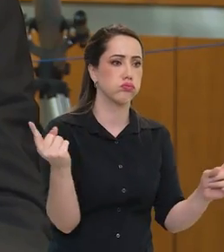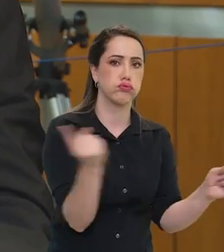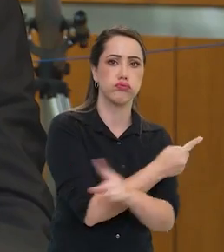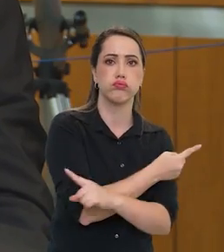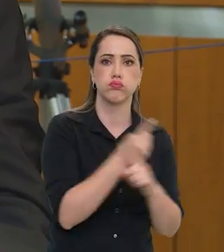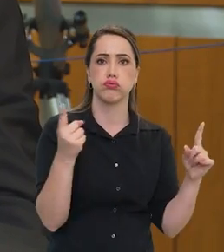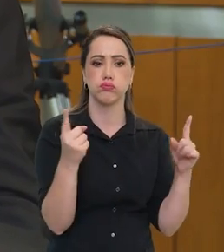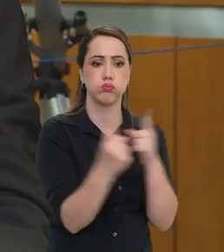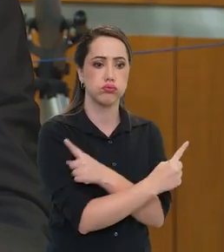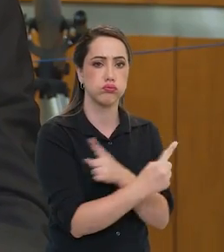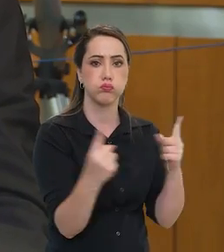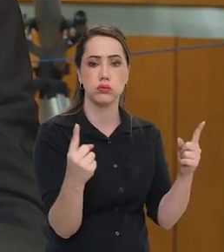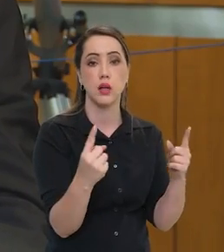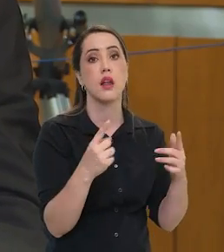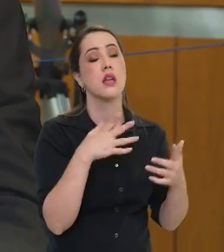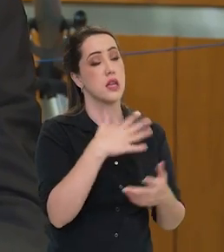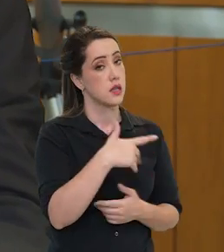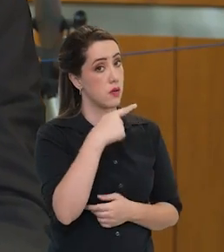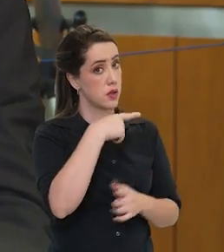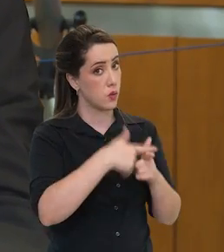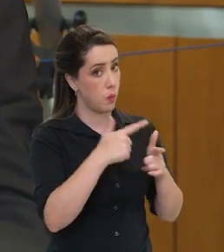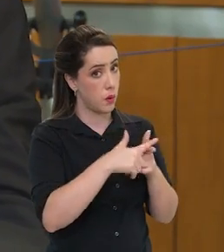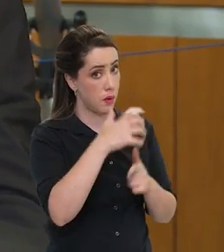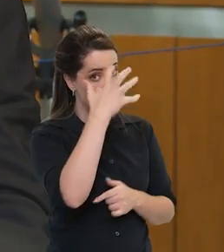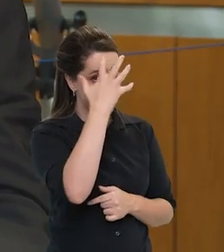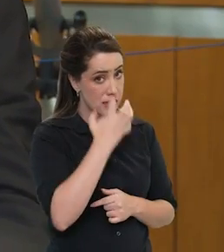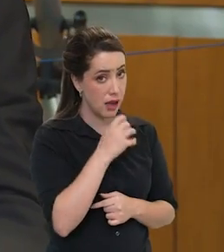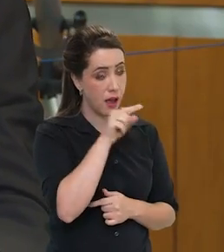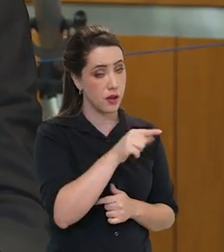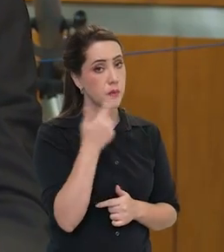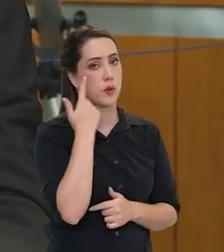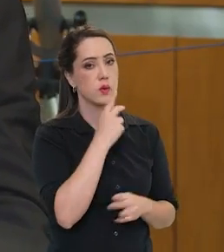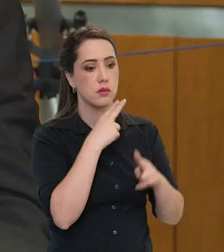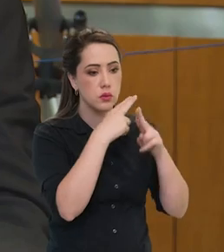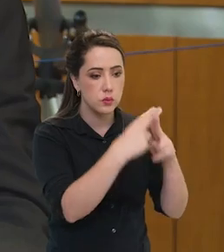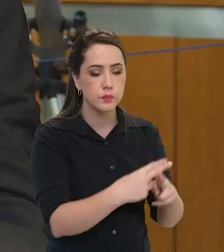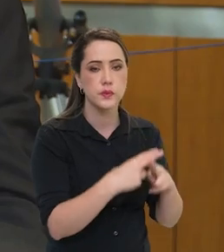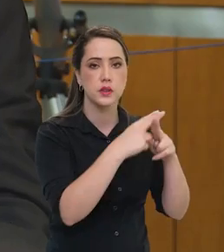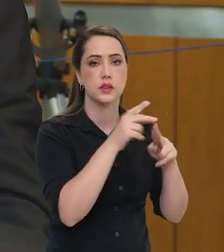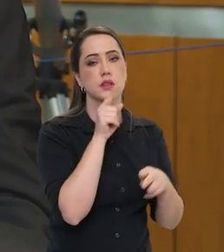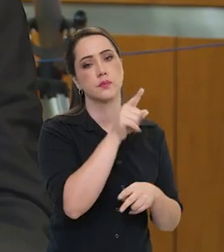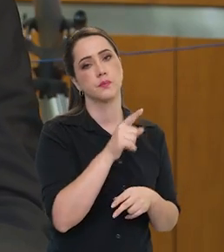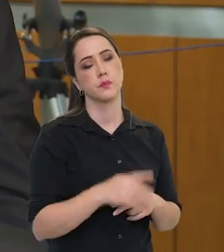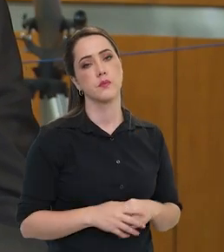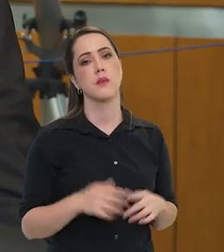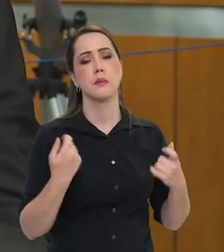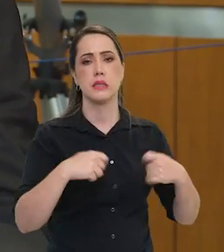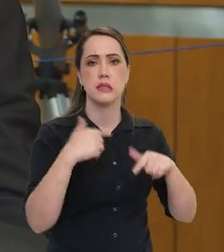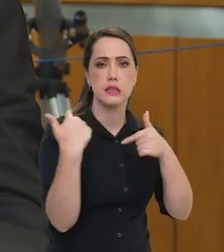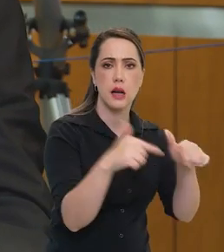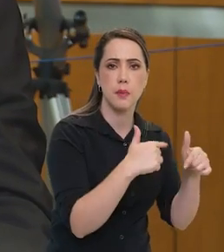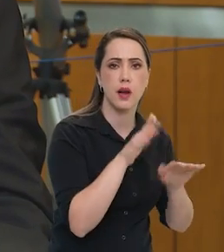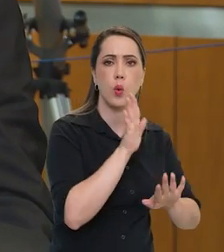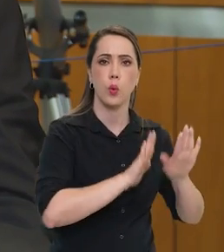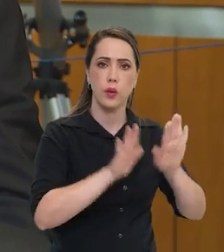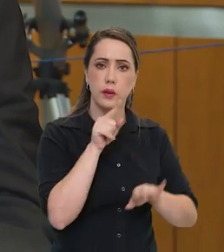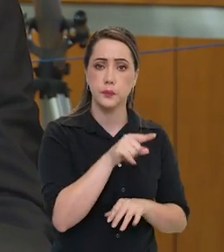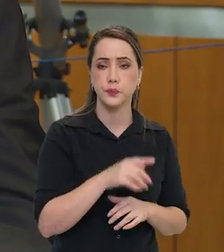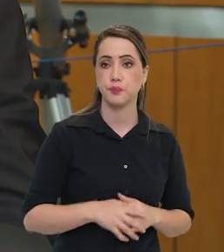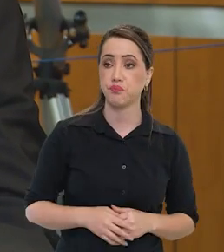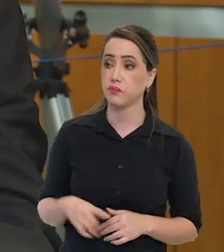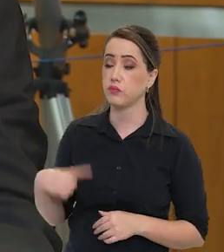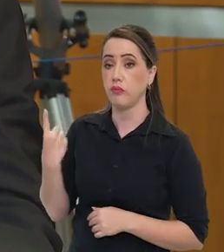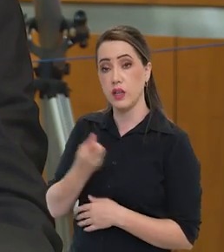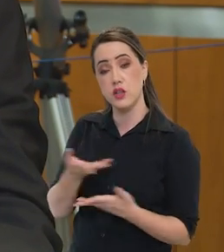isso é um problema sério para a sobrevivência dos satélites no espaço. Tem que trabalhar isso com cuidado.